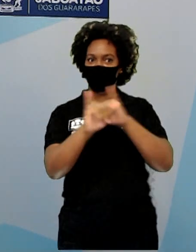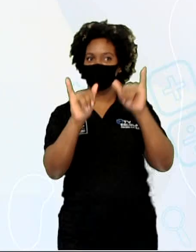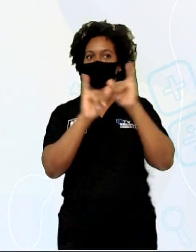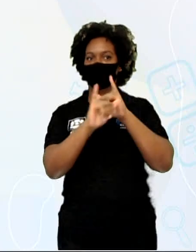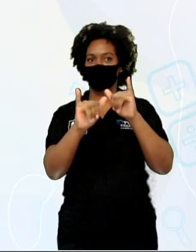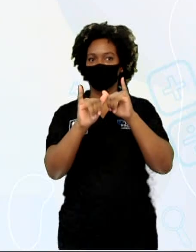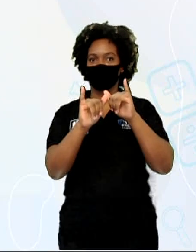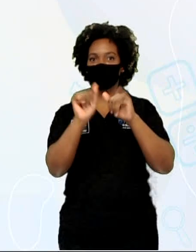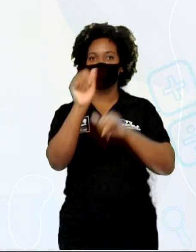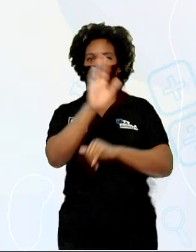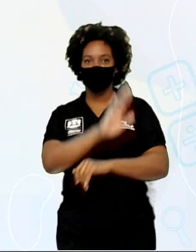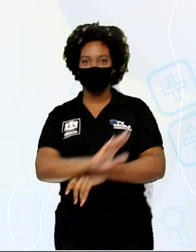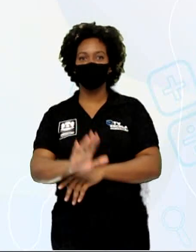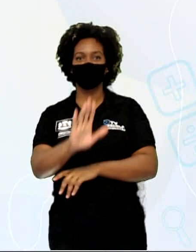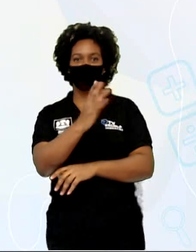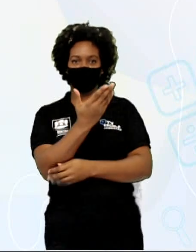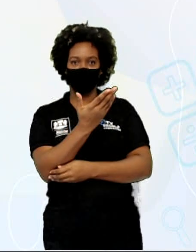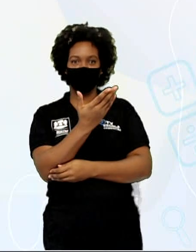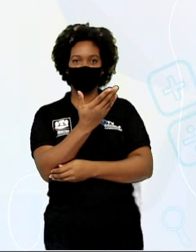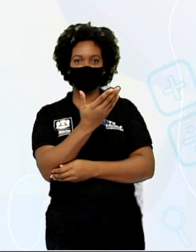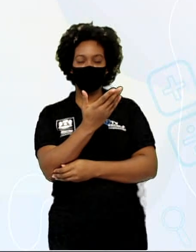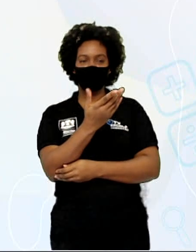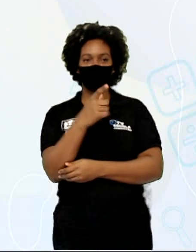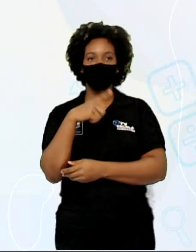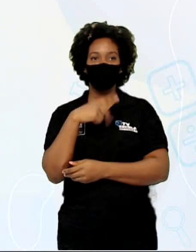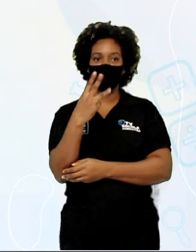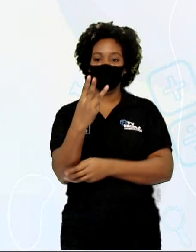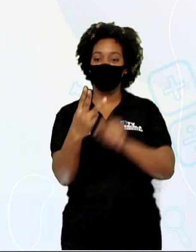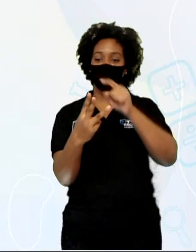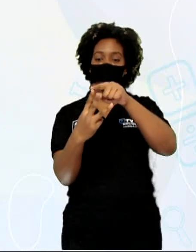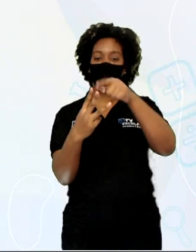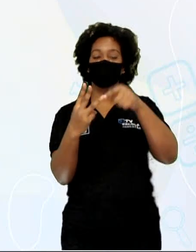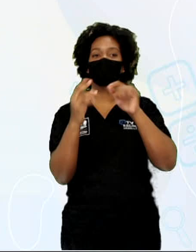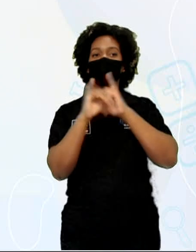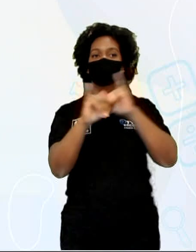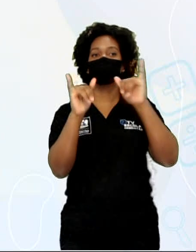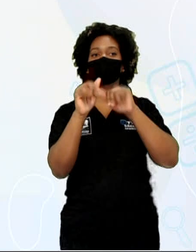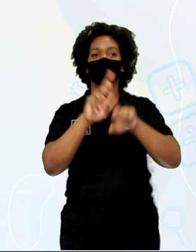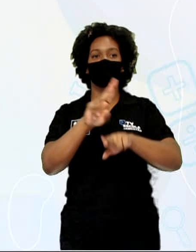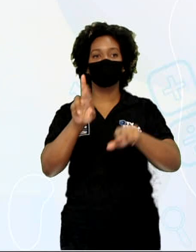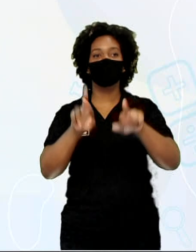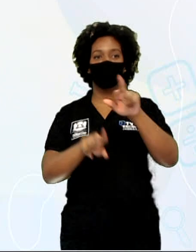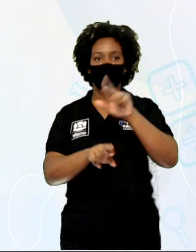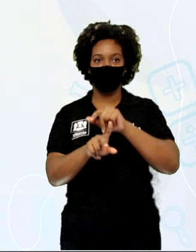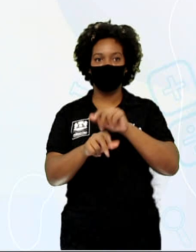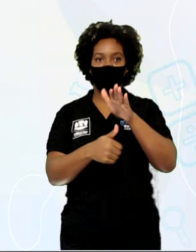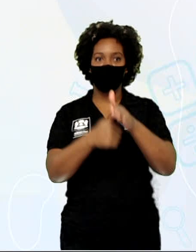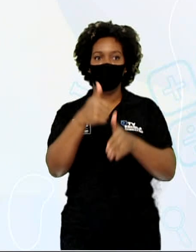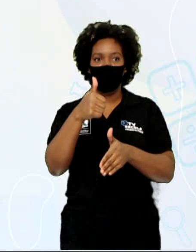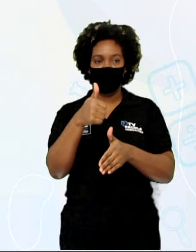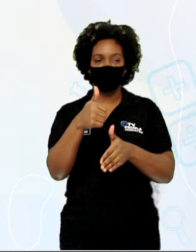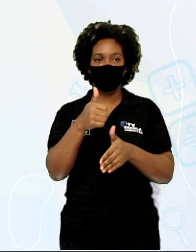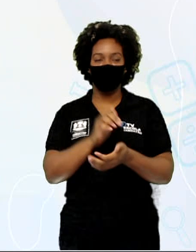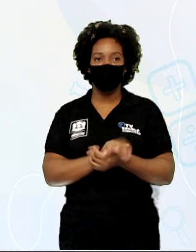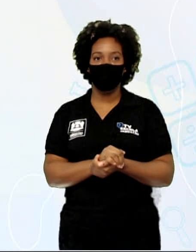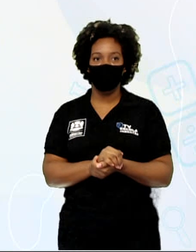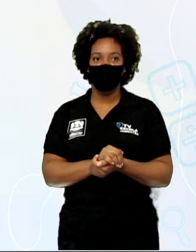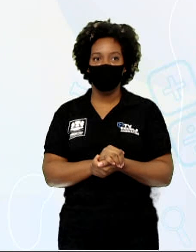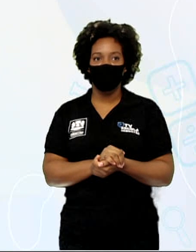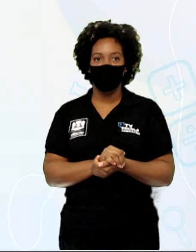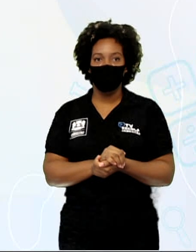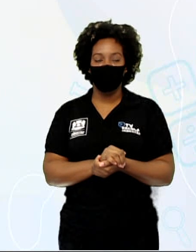aqui quem apareceu. Aqui eu tenho três anúncios diferentes. O primeiro eu tenho do